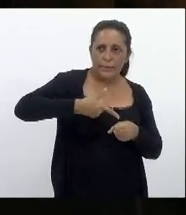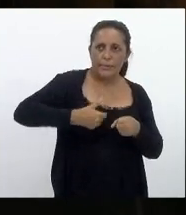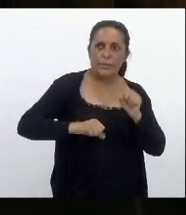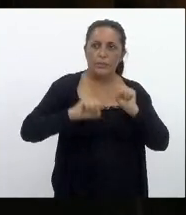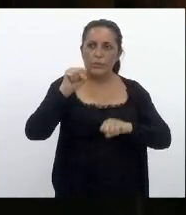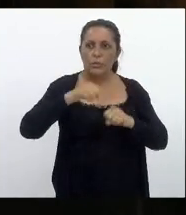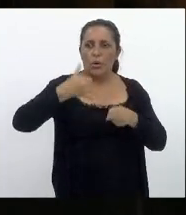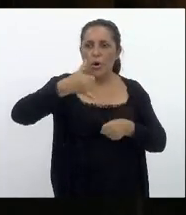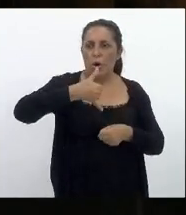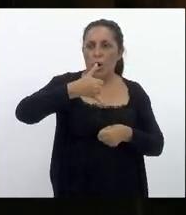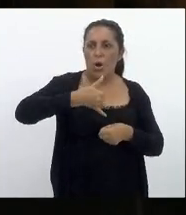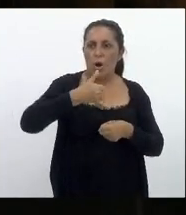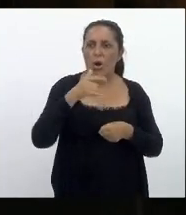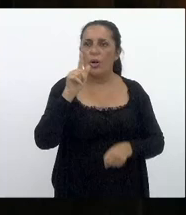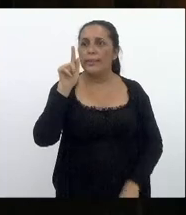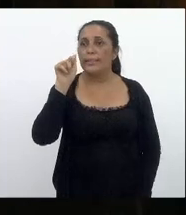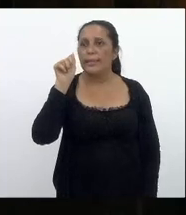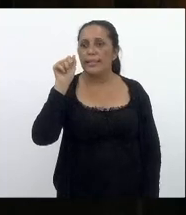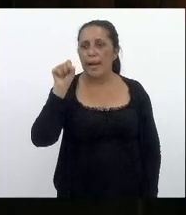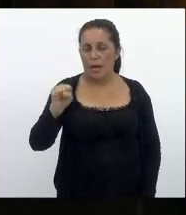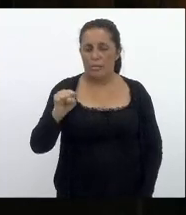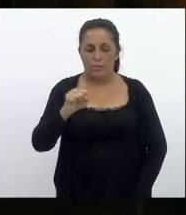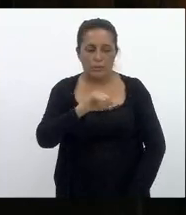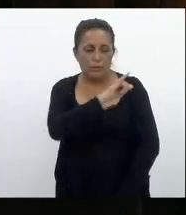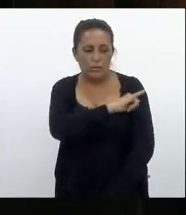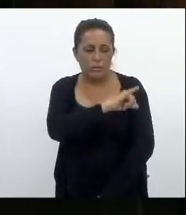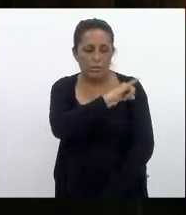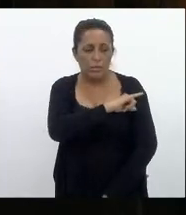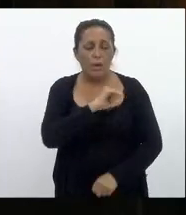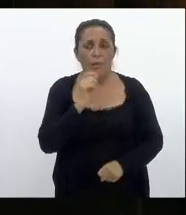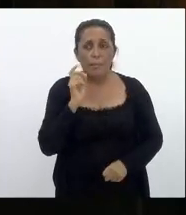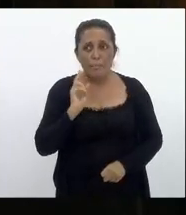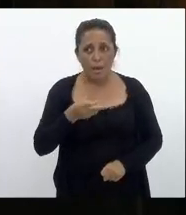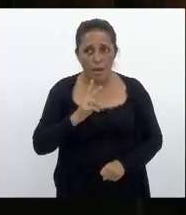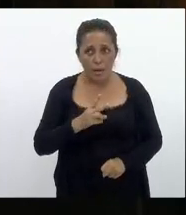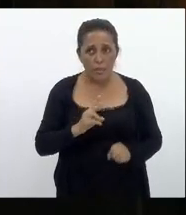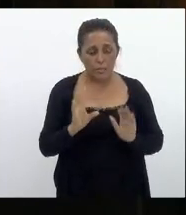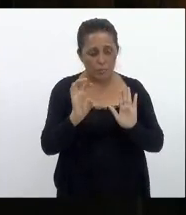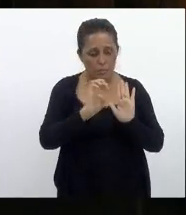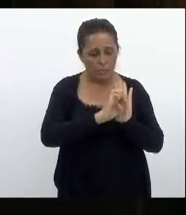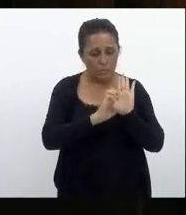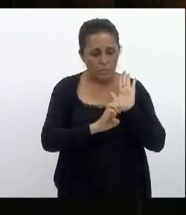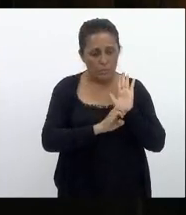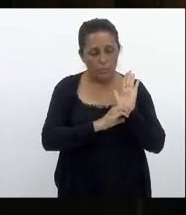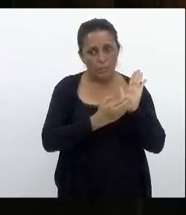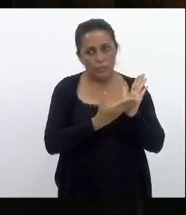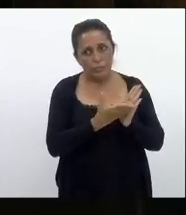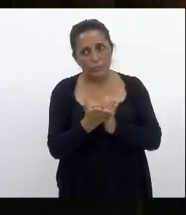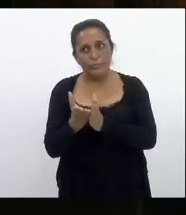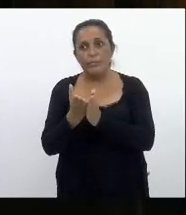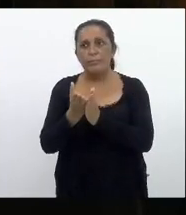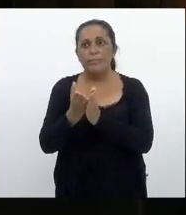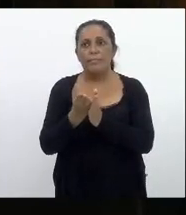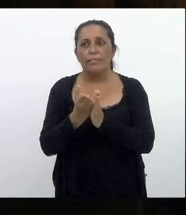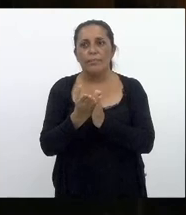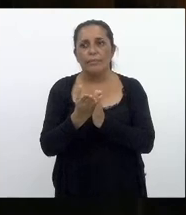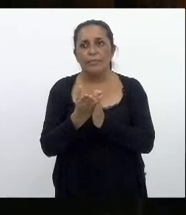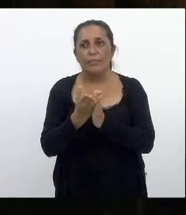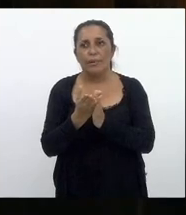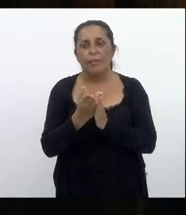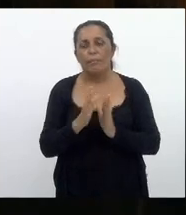e mesmo tendo encaminhado estas emendas estas emendas foram